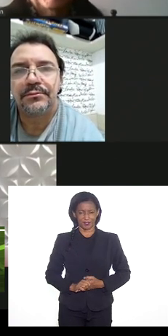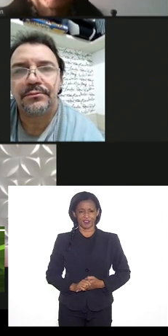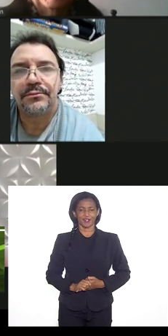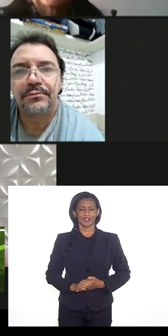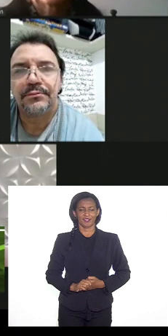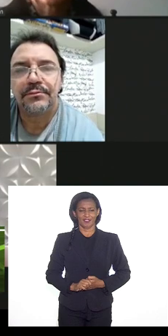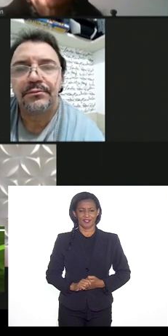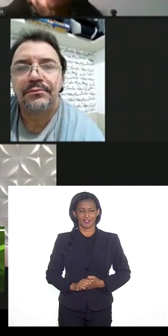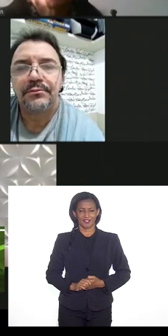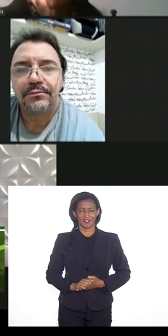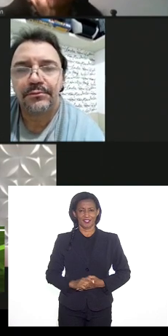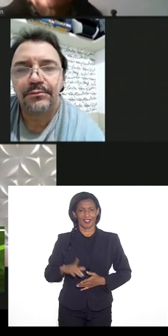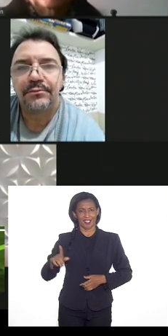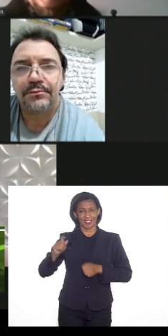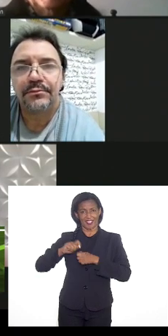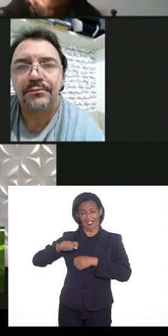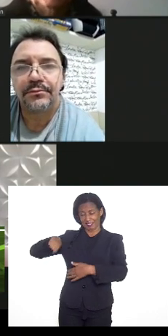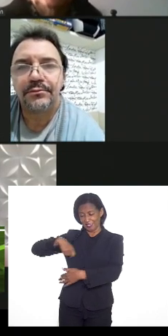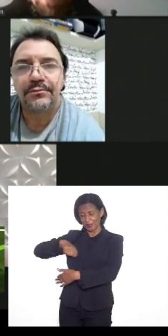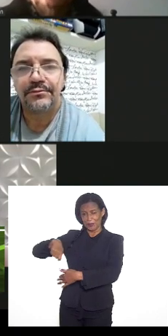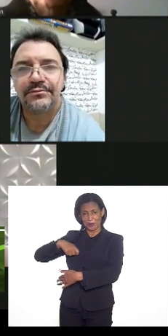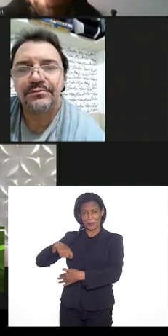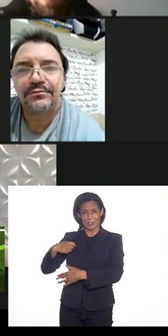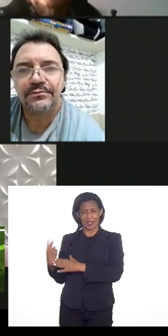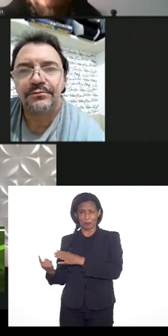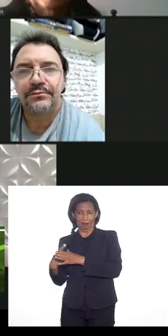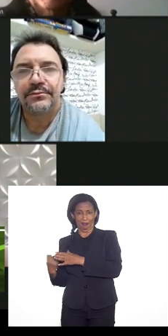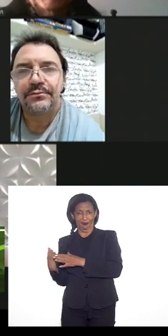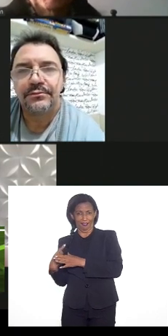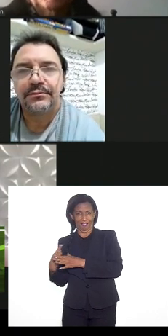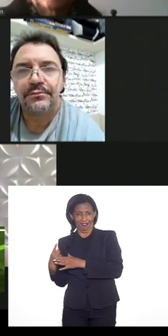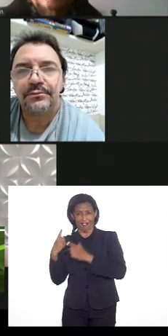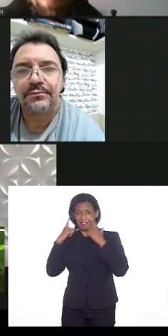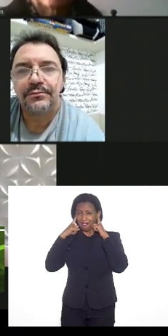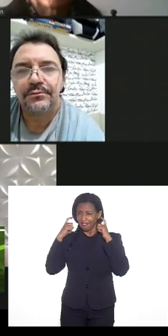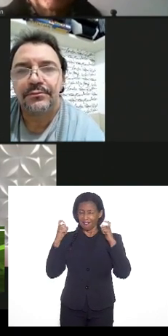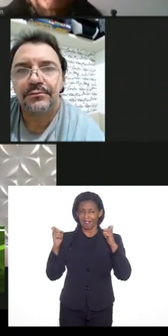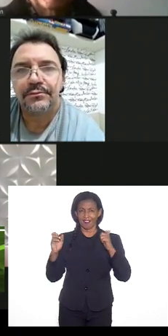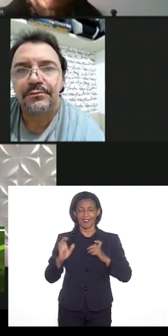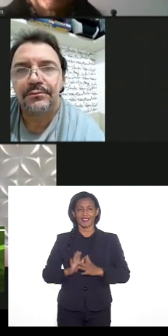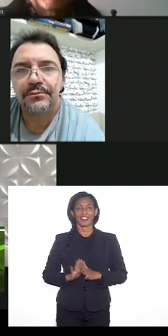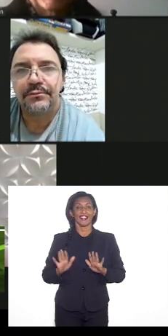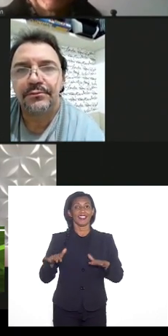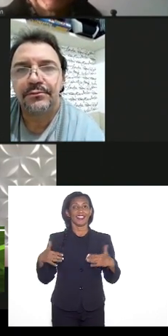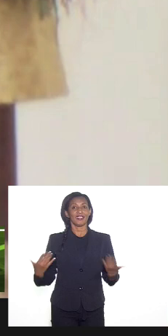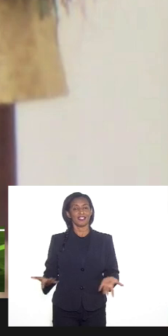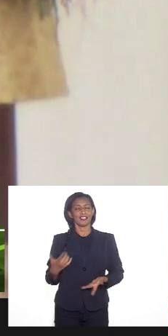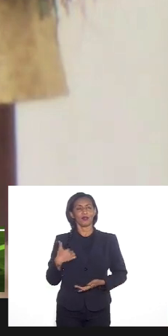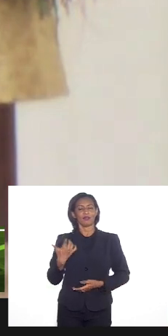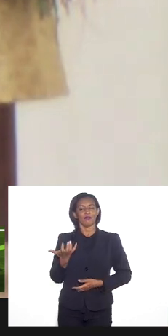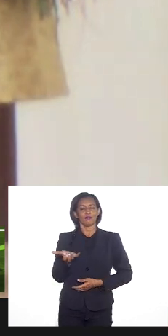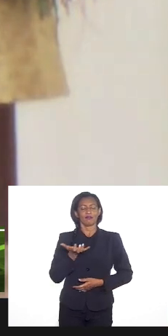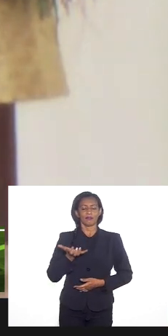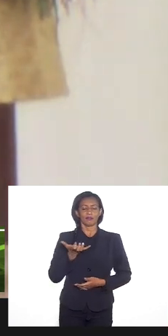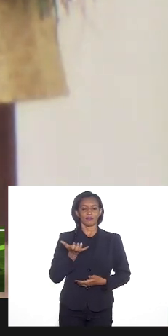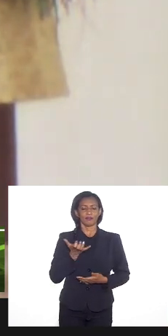na alimentação, aí ligou ali o negócio, pedir muita desculpa. Então, eu queria chamar